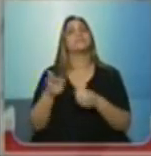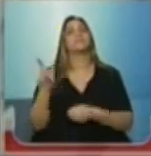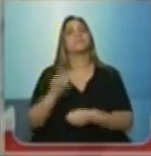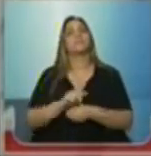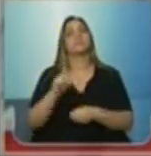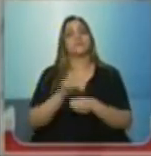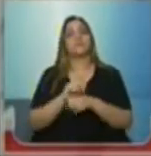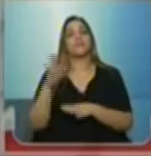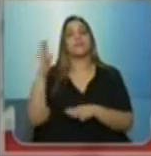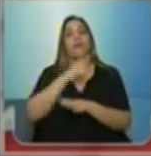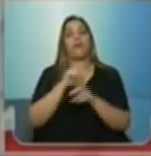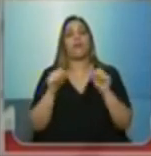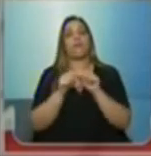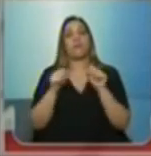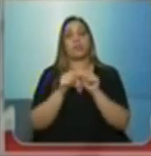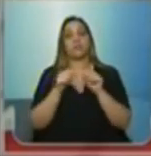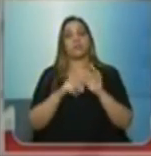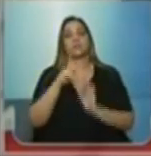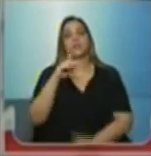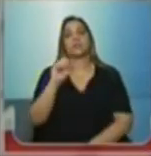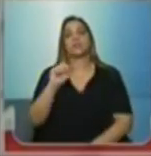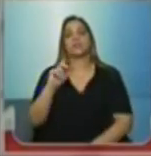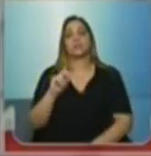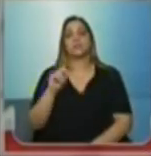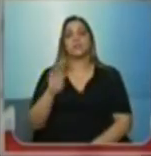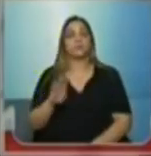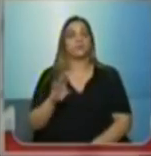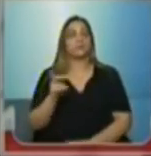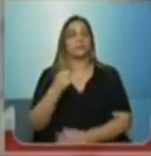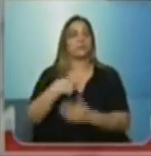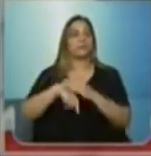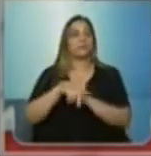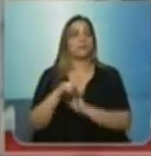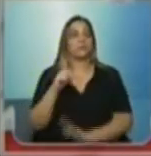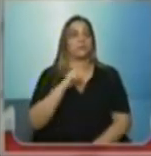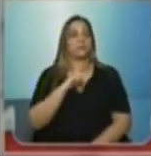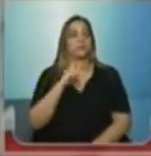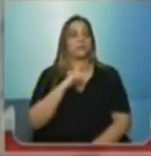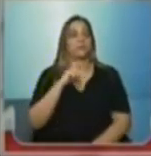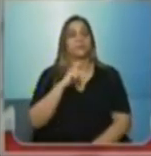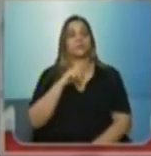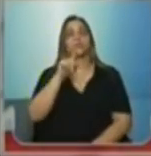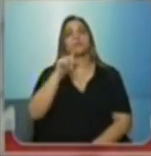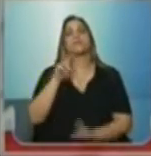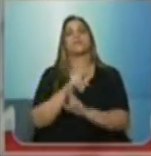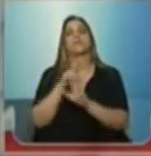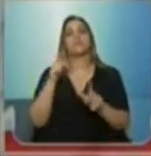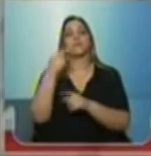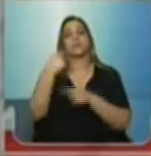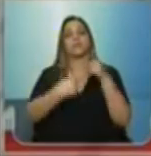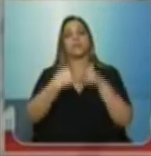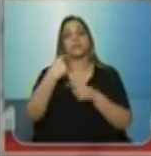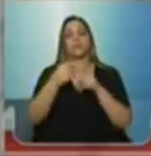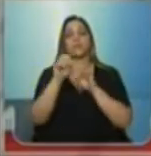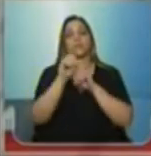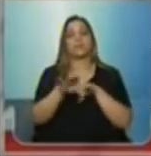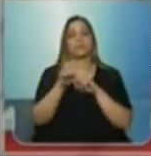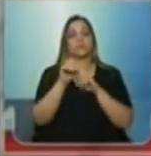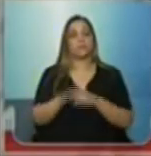mal sucedidas do PSDB, nós tivemos a falência das políticas educacionais.